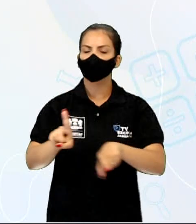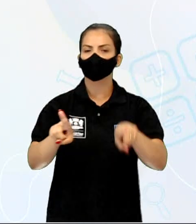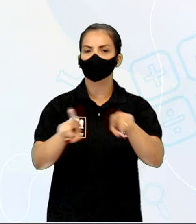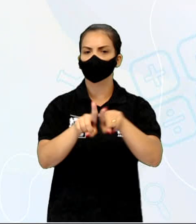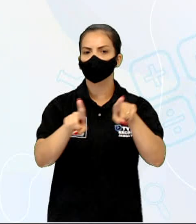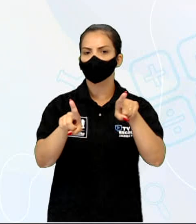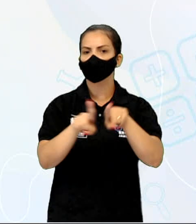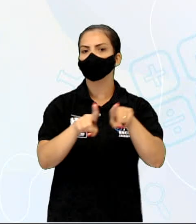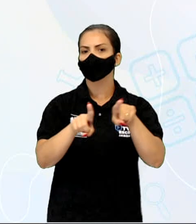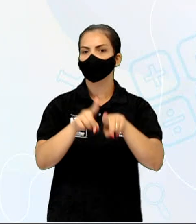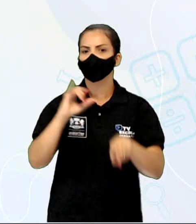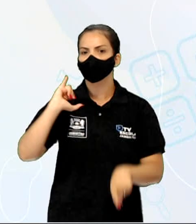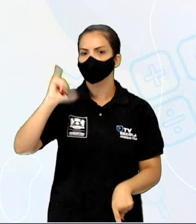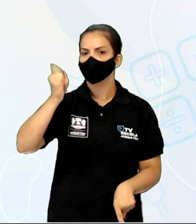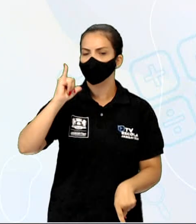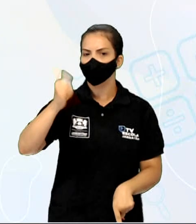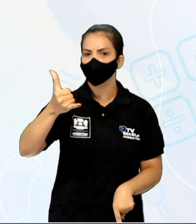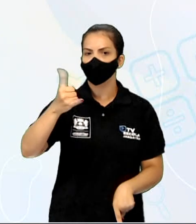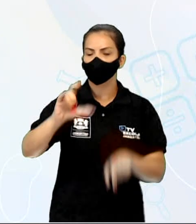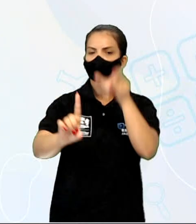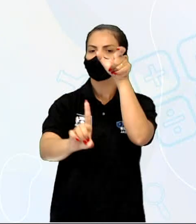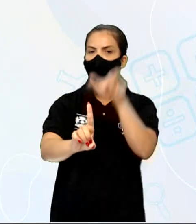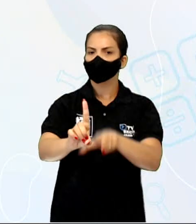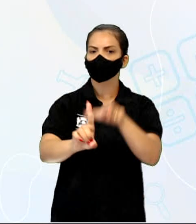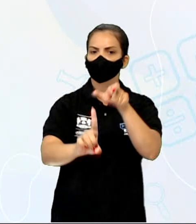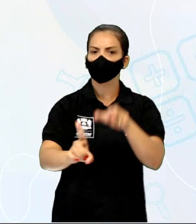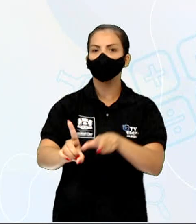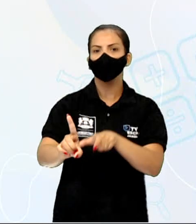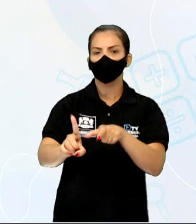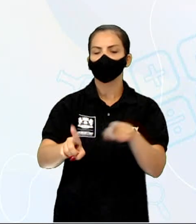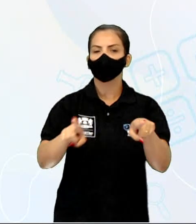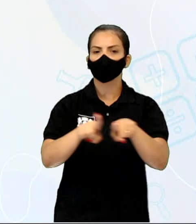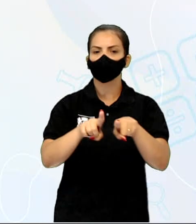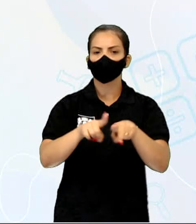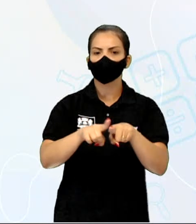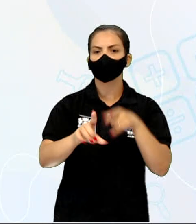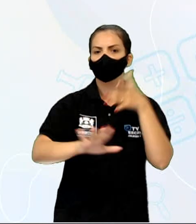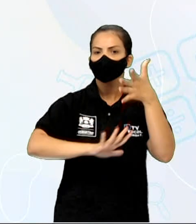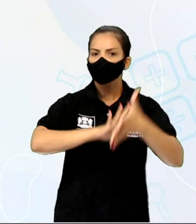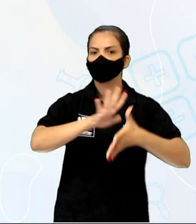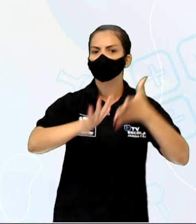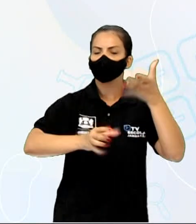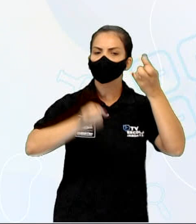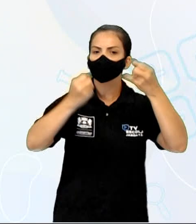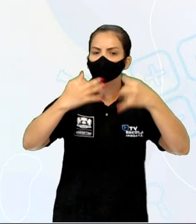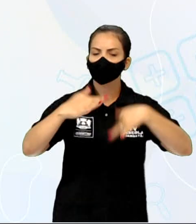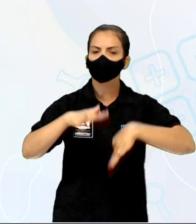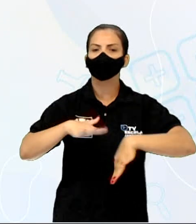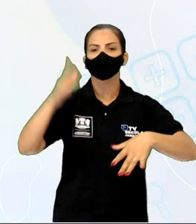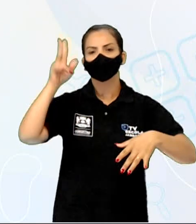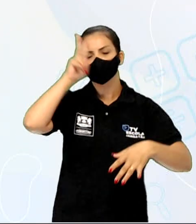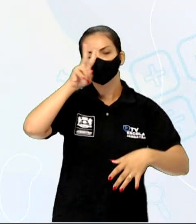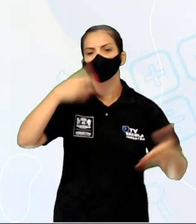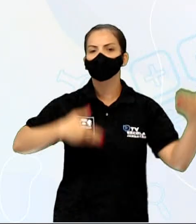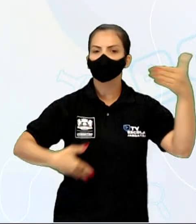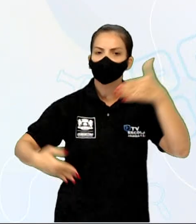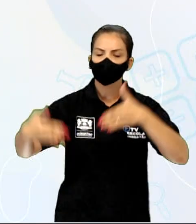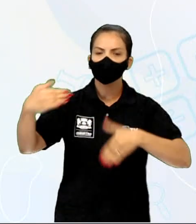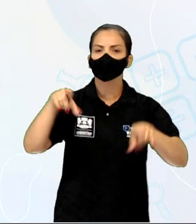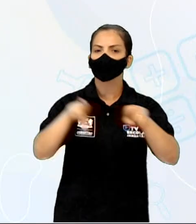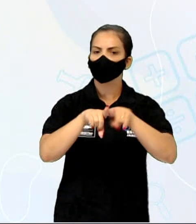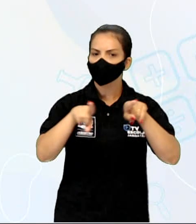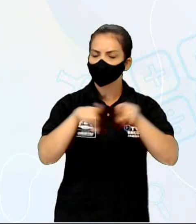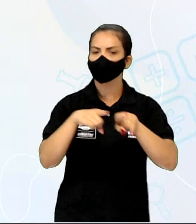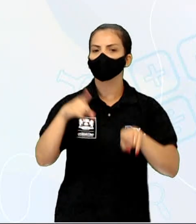narrador-personagem. Porque ele está contando a história e ele participa da história. E o narrador da terceira pessoa é aquele que só